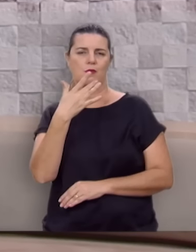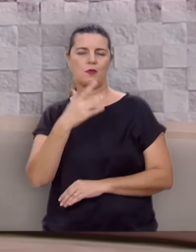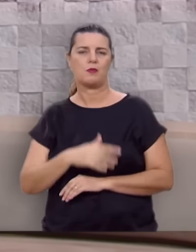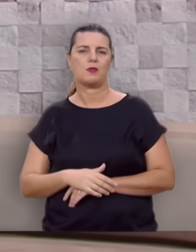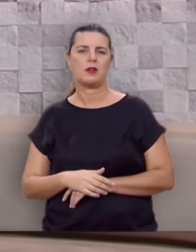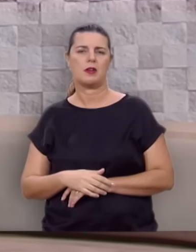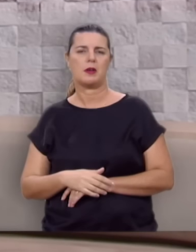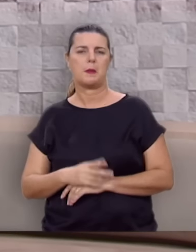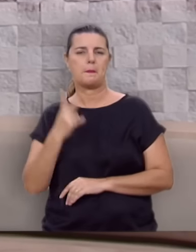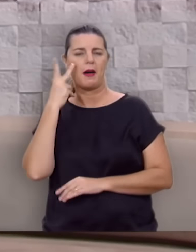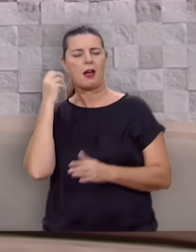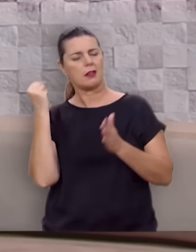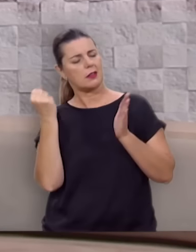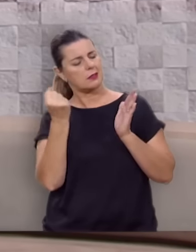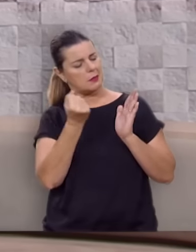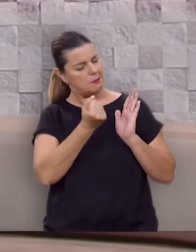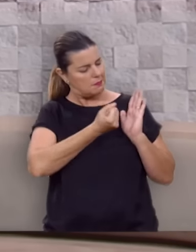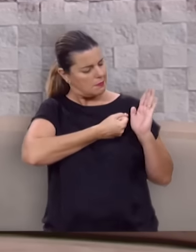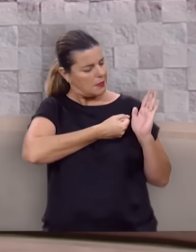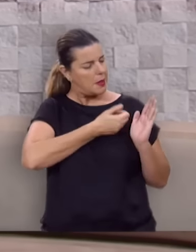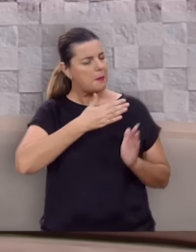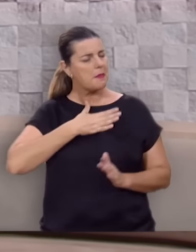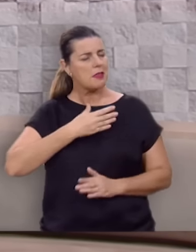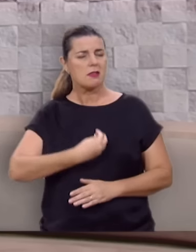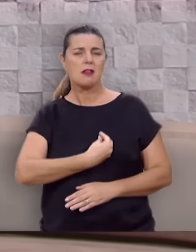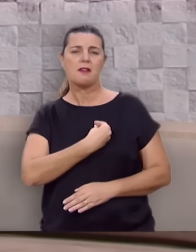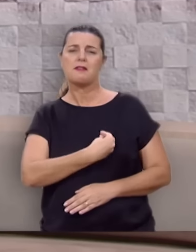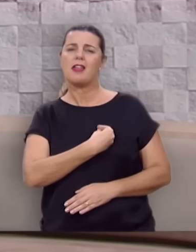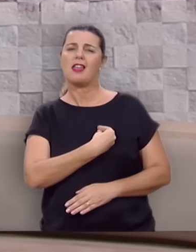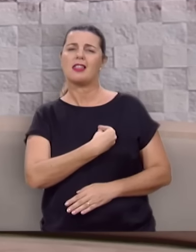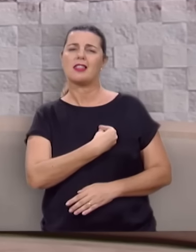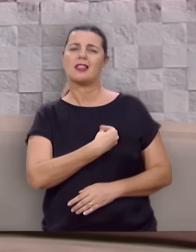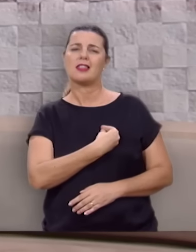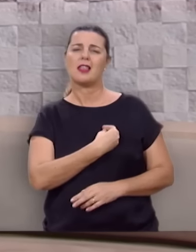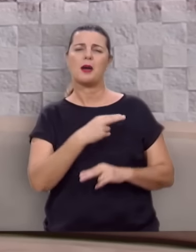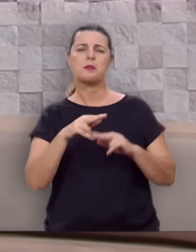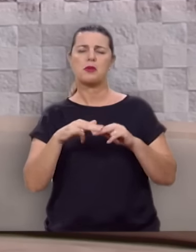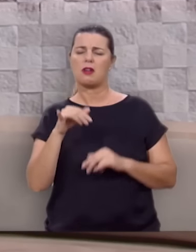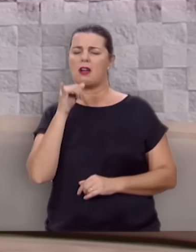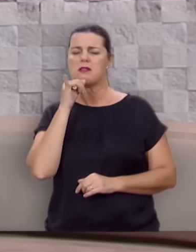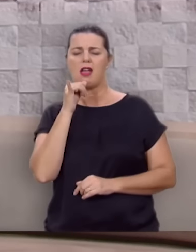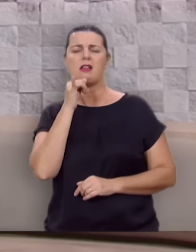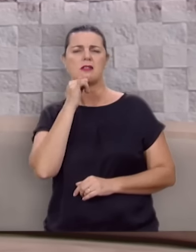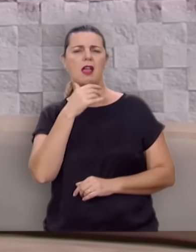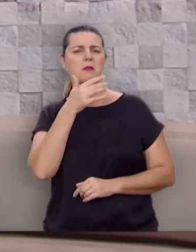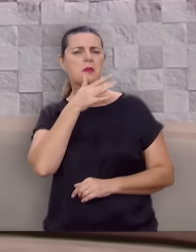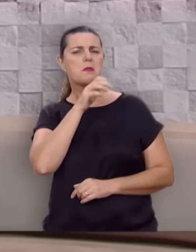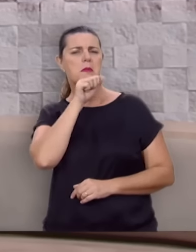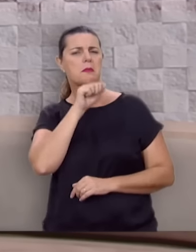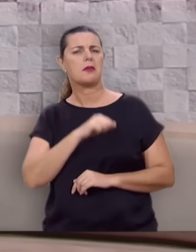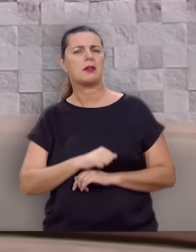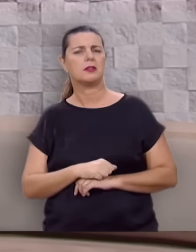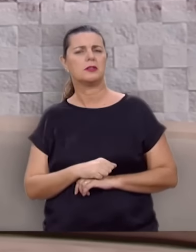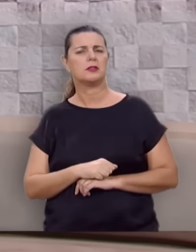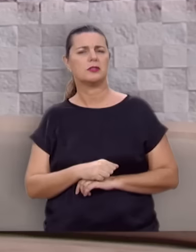e marcas indeléveis na minha vida, de seu exemplo,